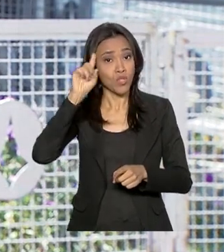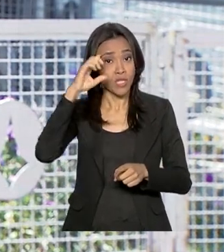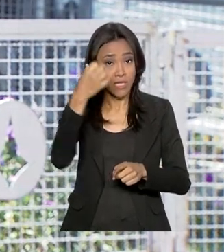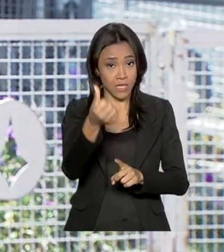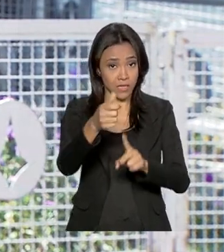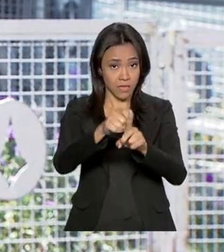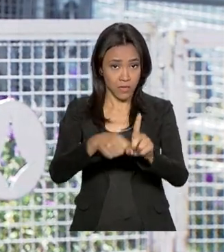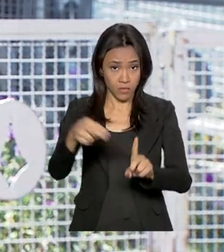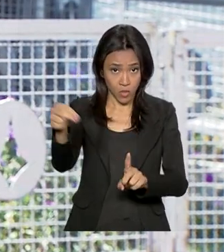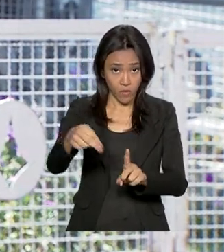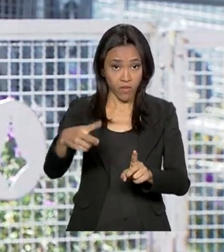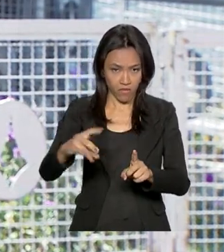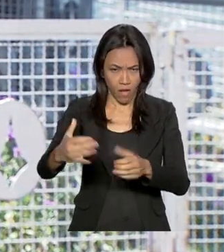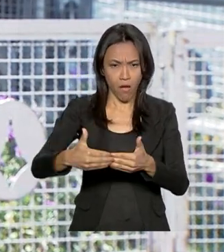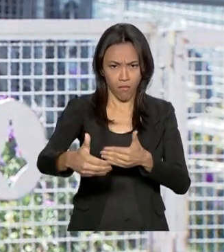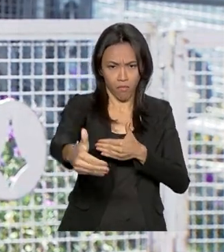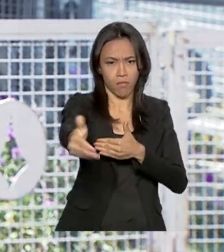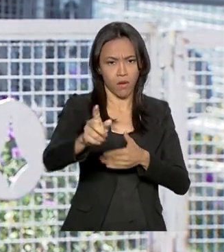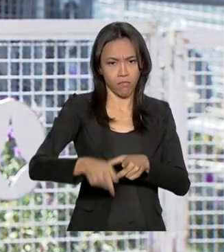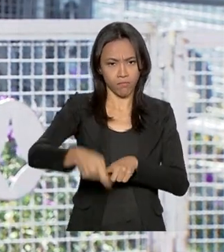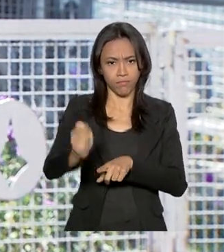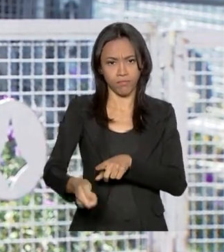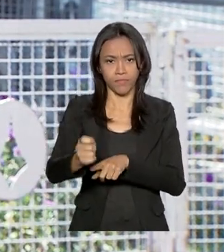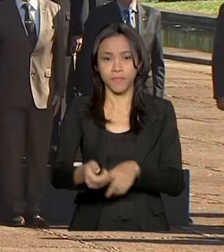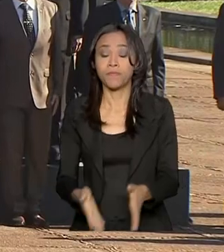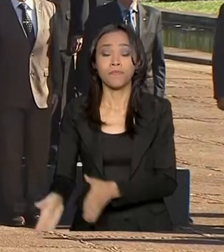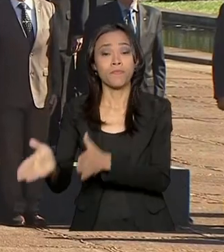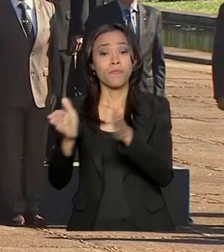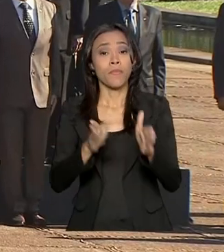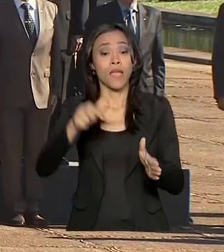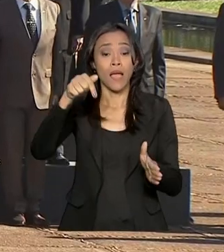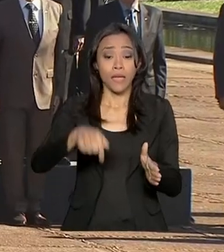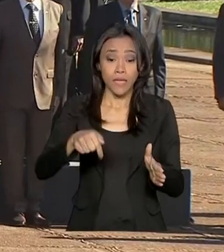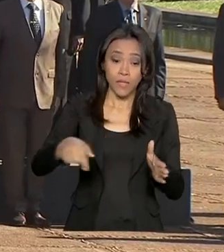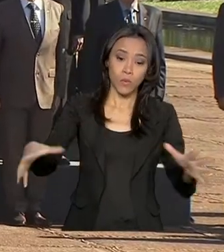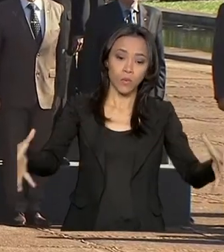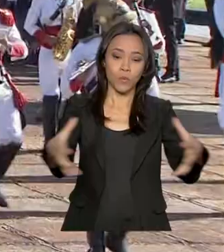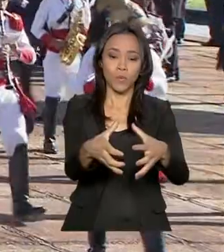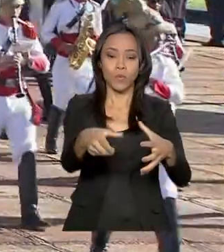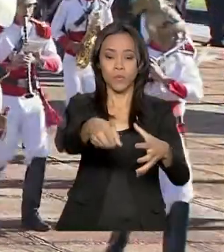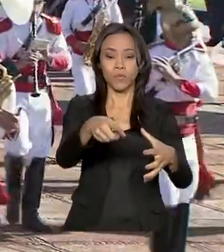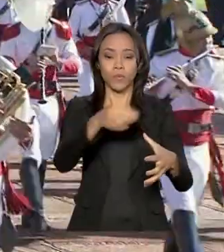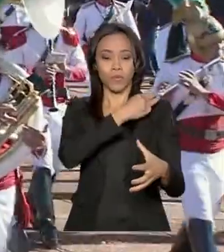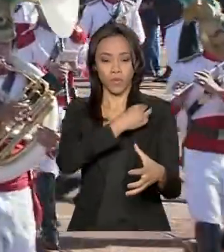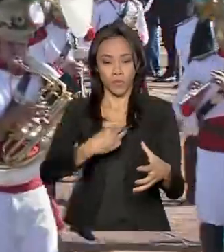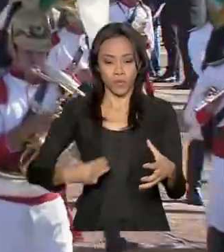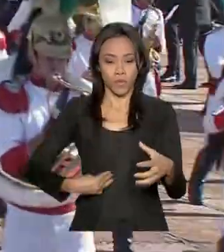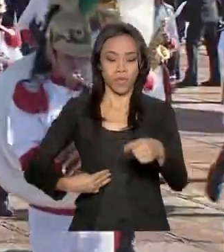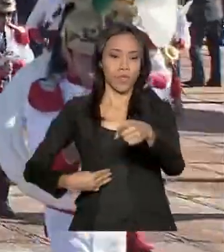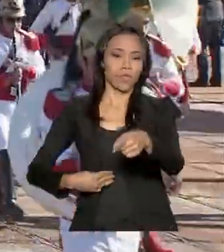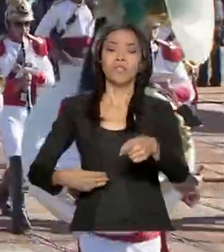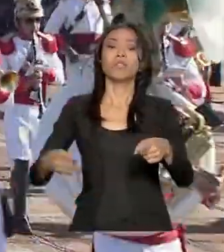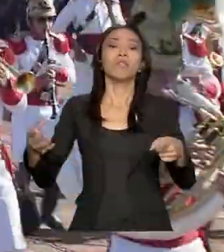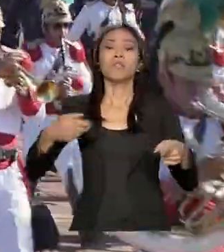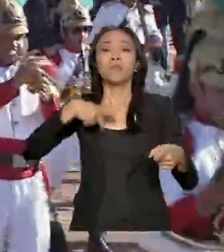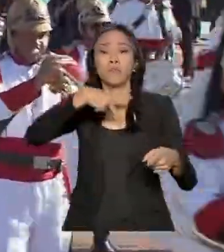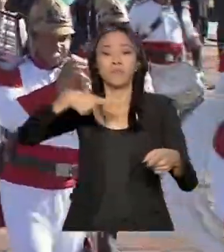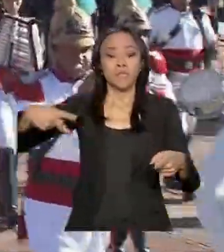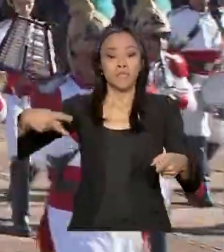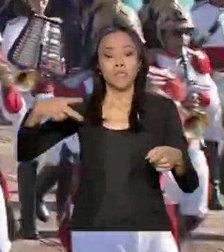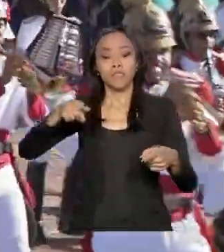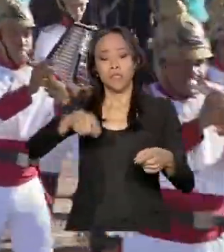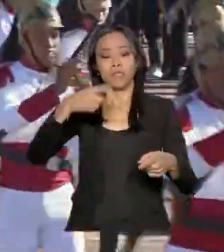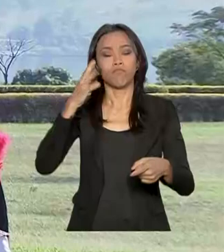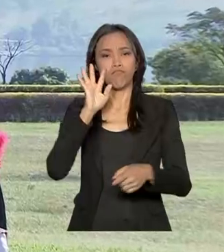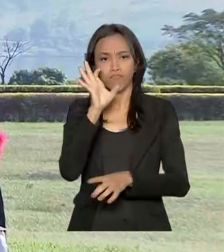logo cedo, aqui no Palácio da Alvorada, o presidente Jair Bolsonaro, junto com sua equipe de ministros, ele acompanhou a cerimônia de achiamento da